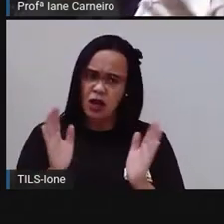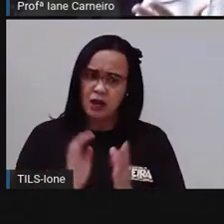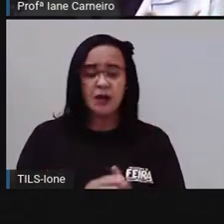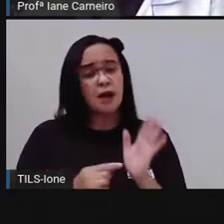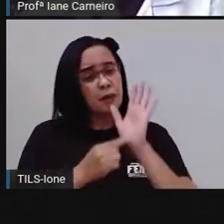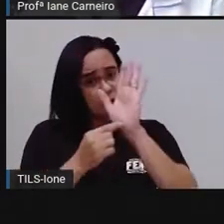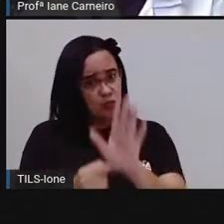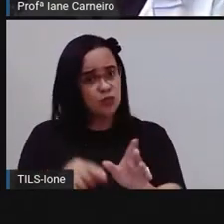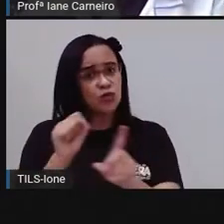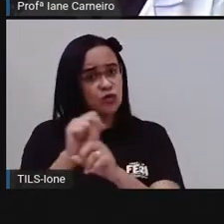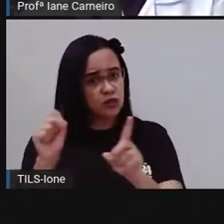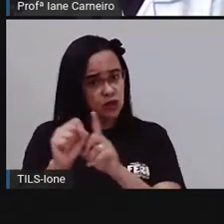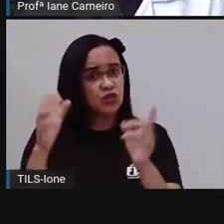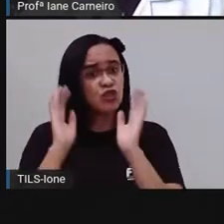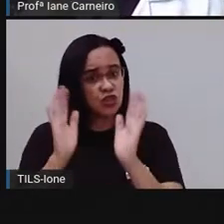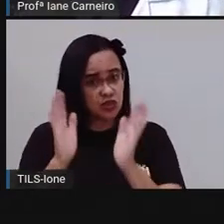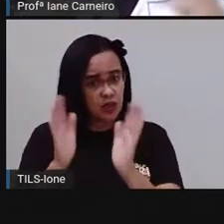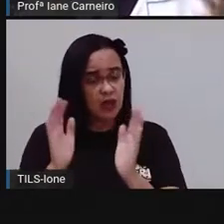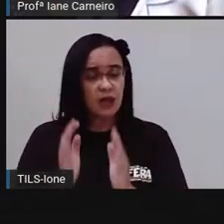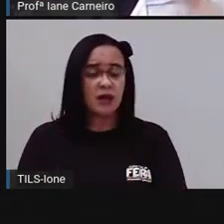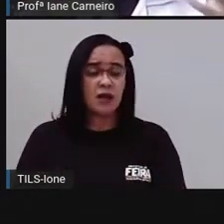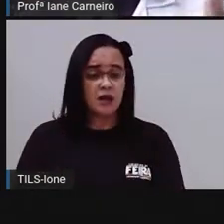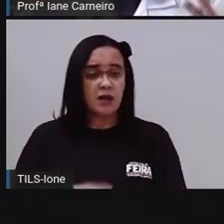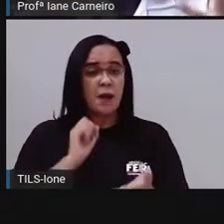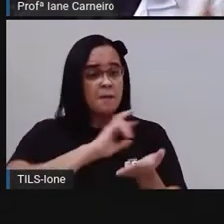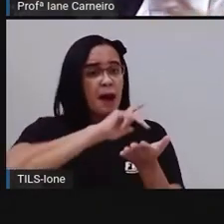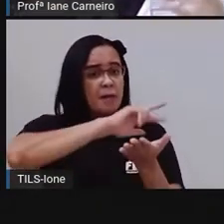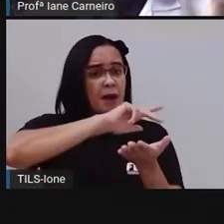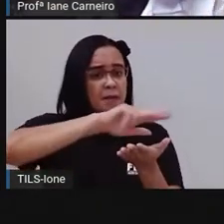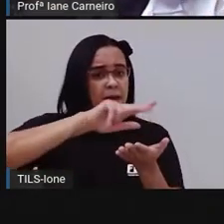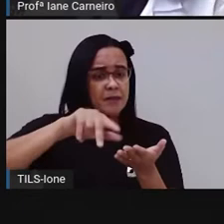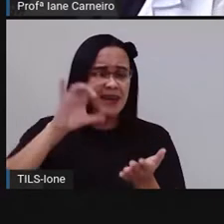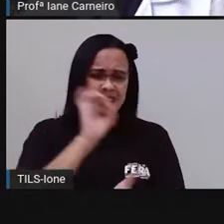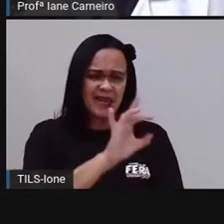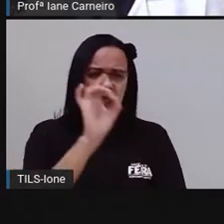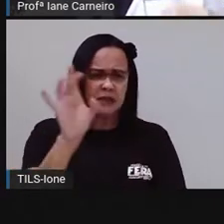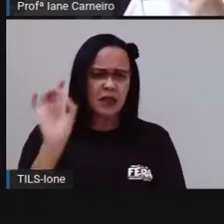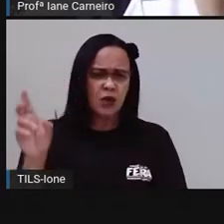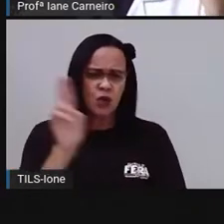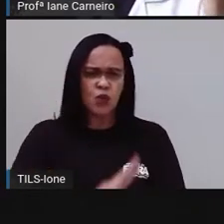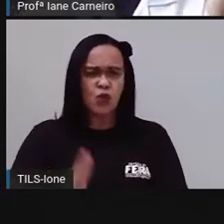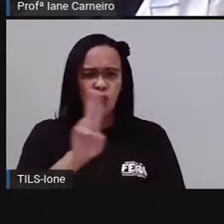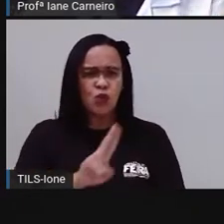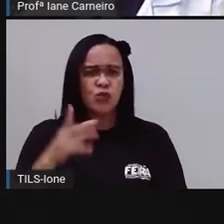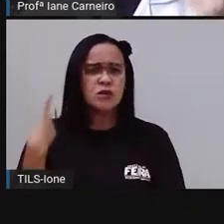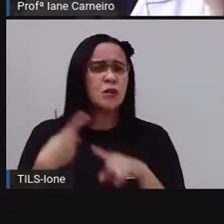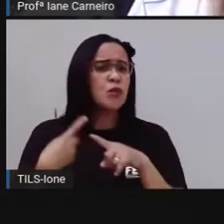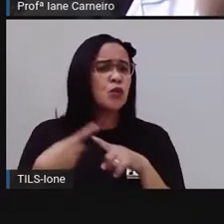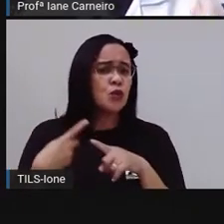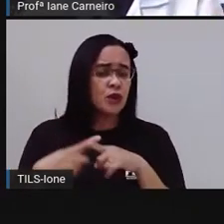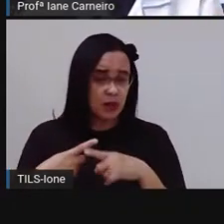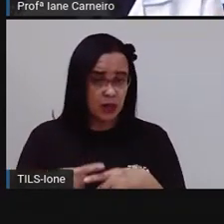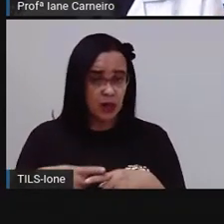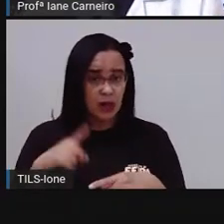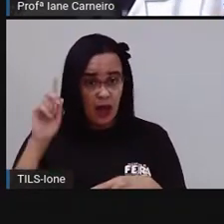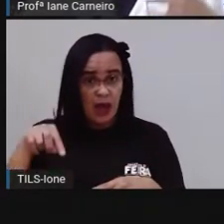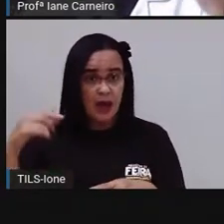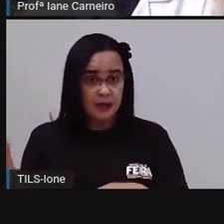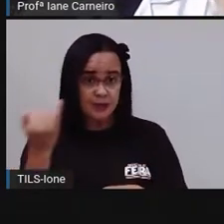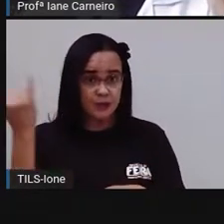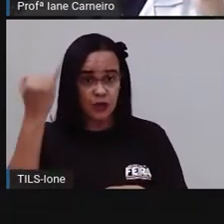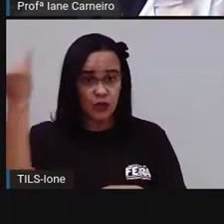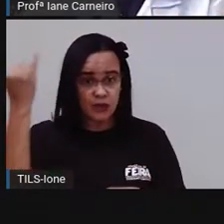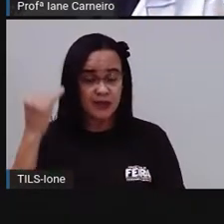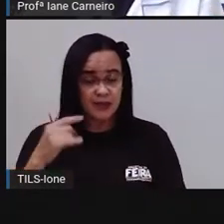esse objeto, para que serve cada um deles. A Pró já falou da importância de